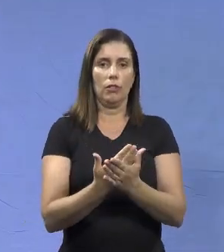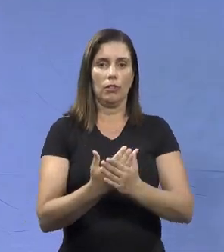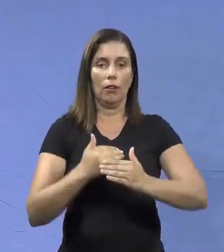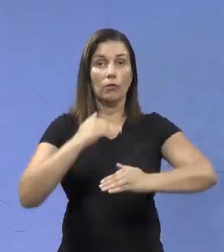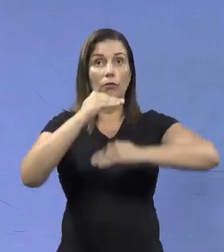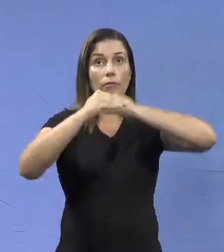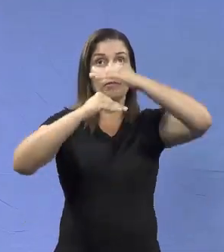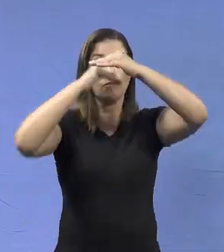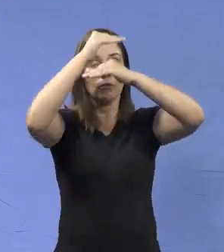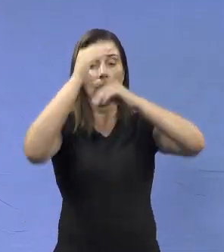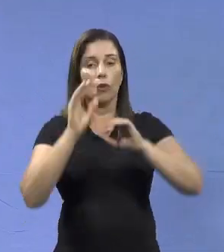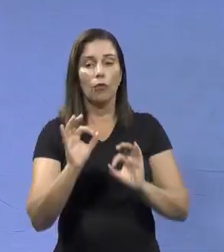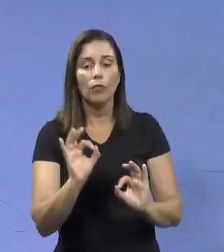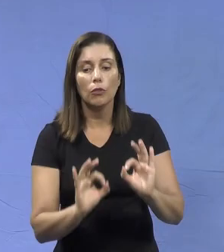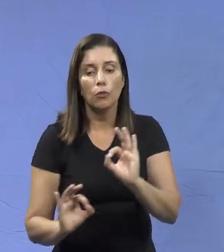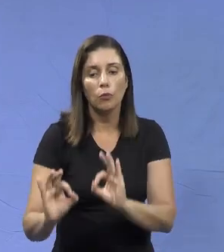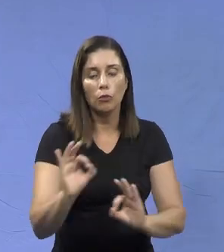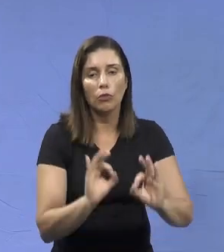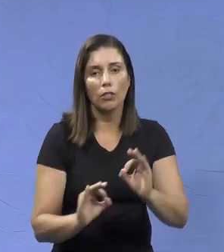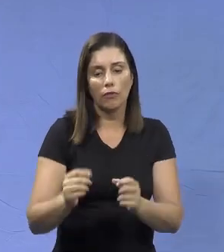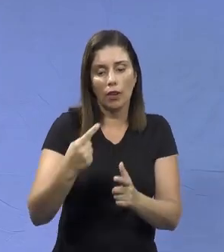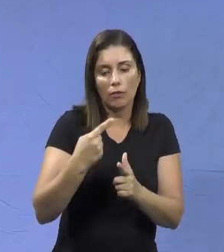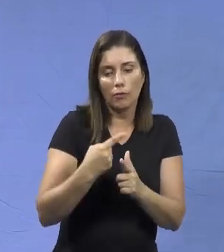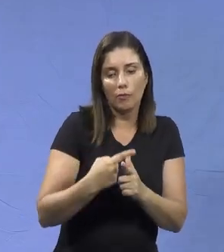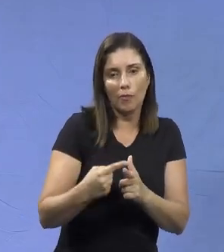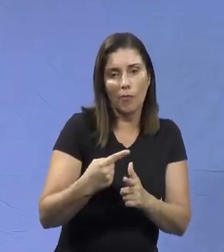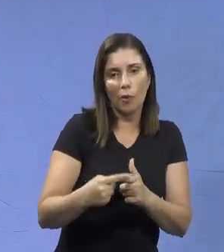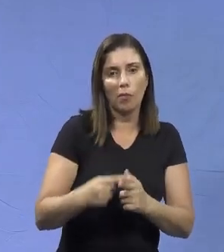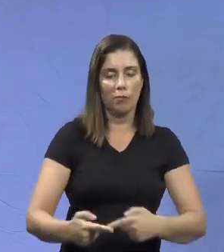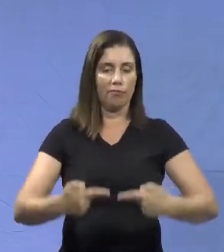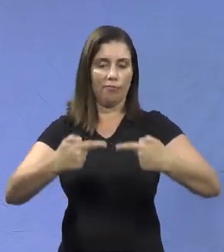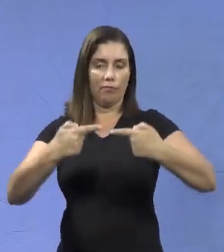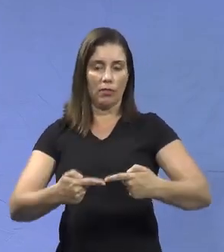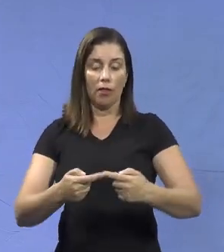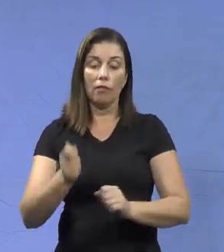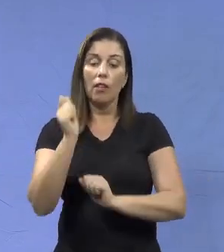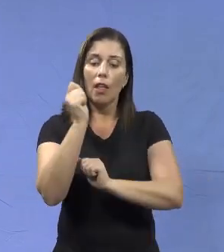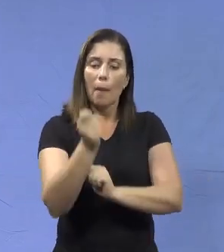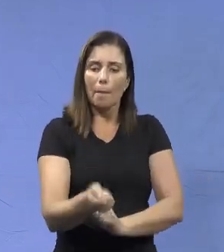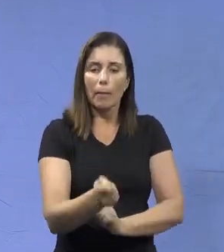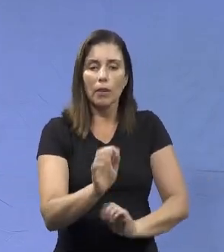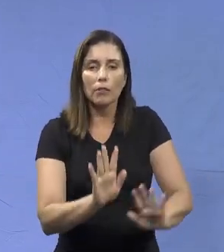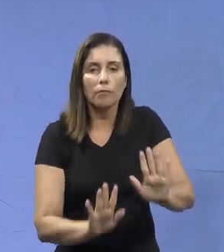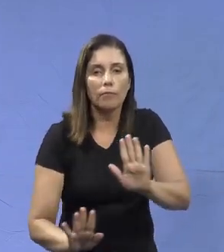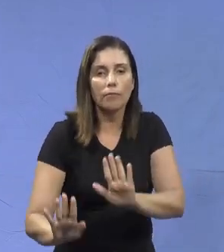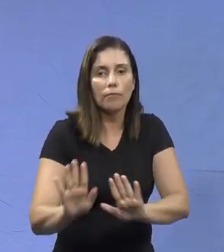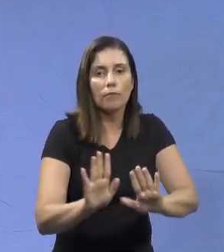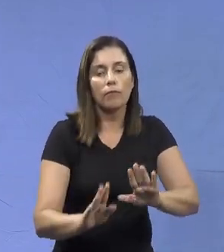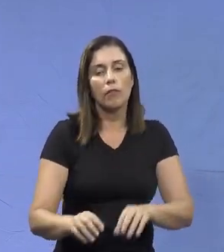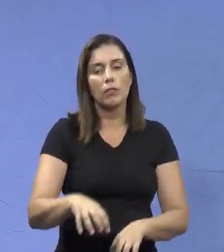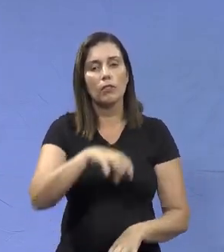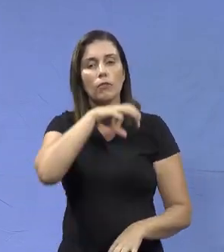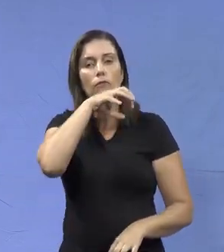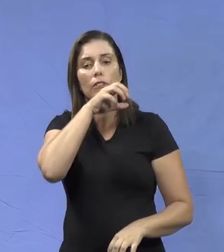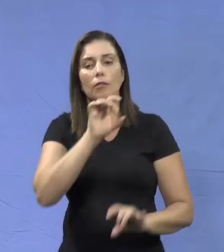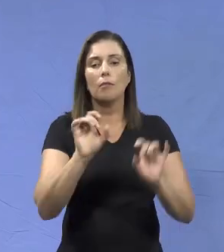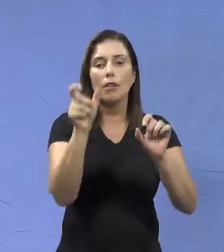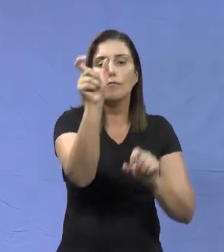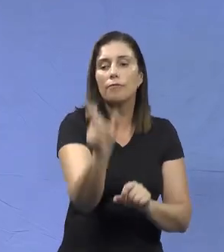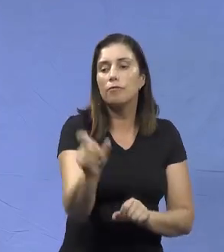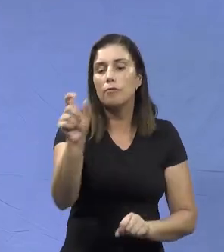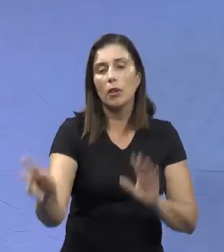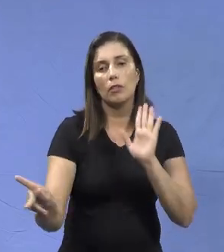desenvolvendo um projeto que fala sobre conflitos e desafios da pesca para a conservação da ictiofauna